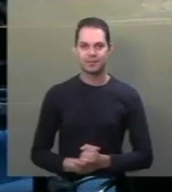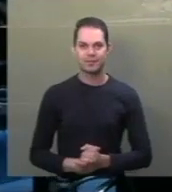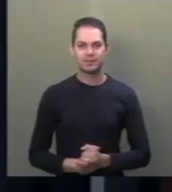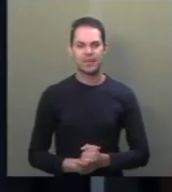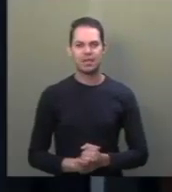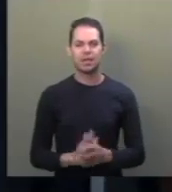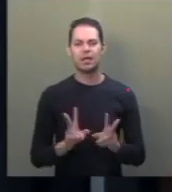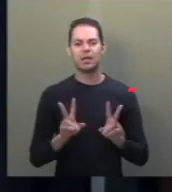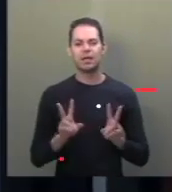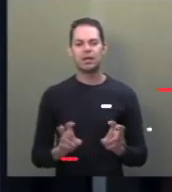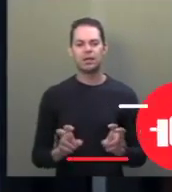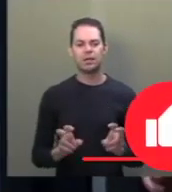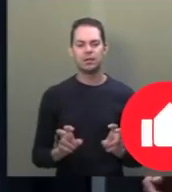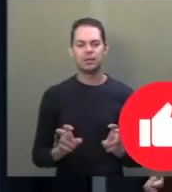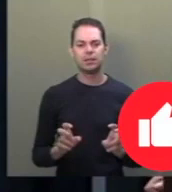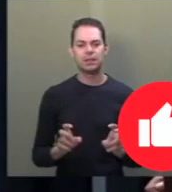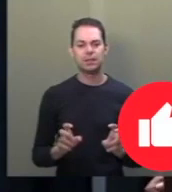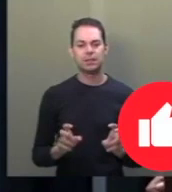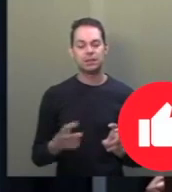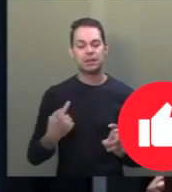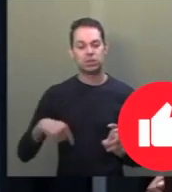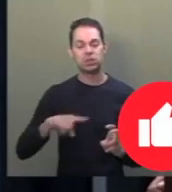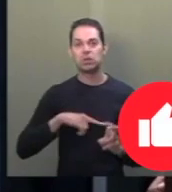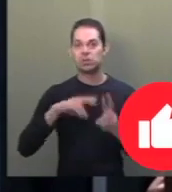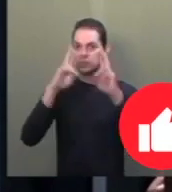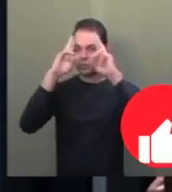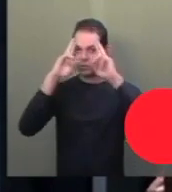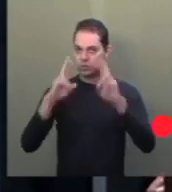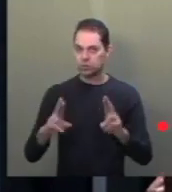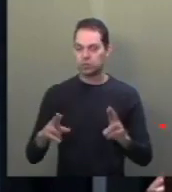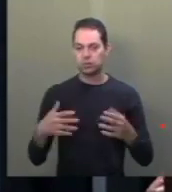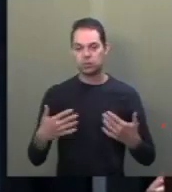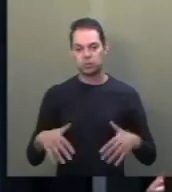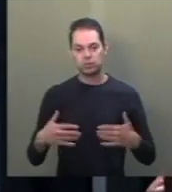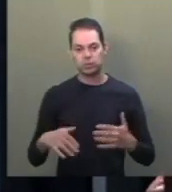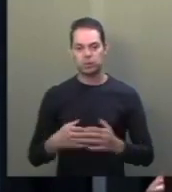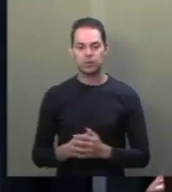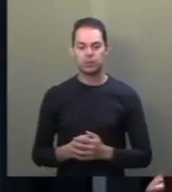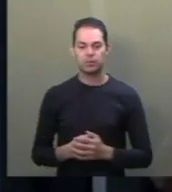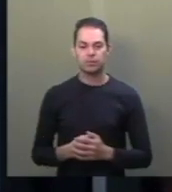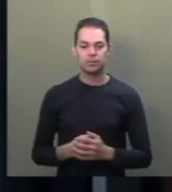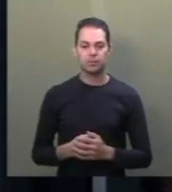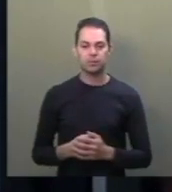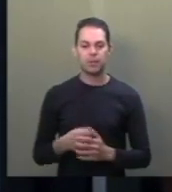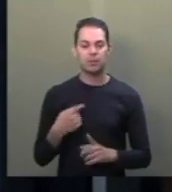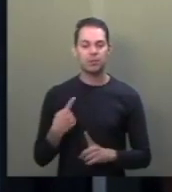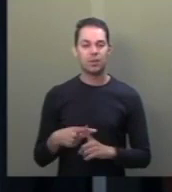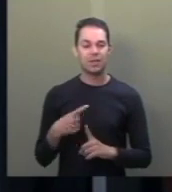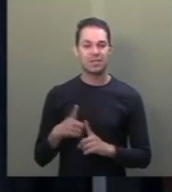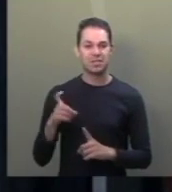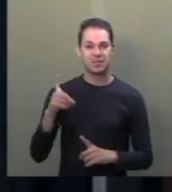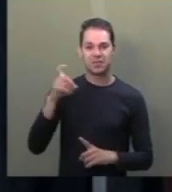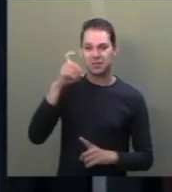tema nos impõe respeito, porque é uma das razões das dificuldades maiores da